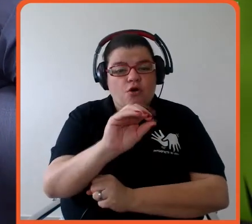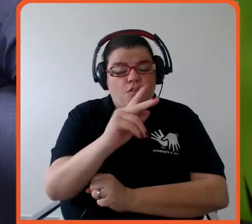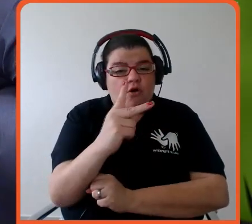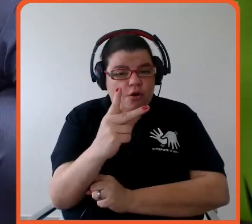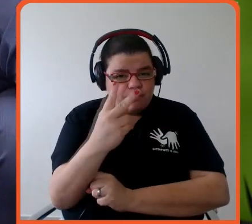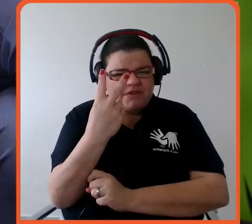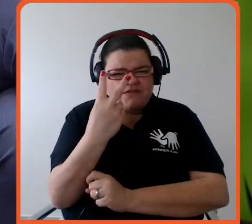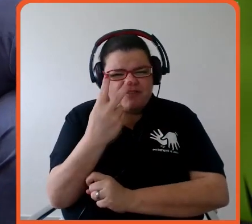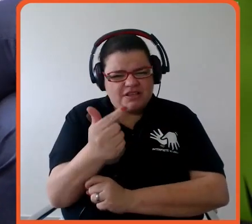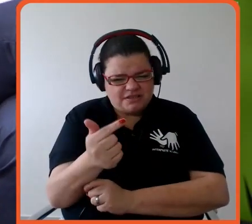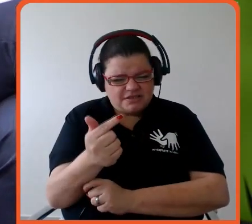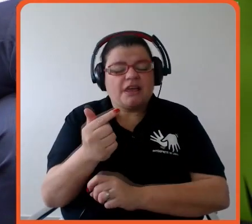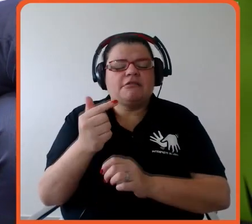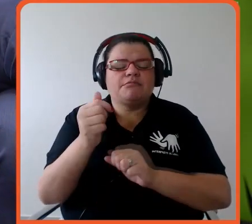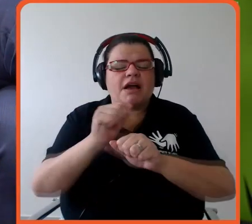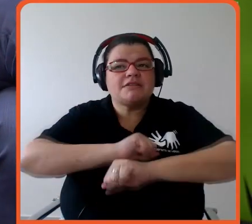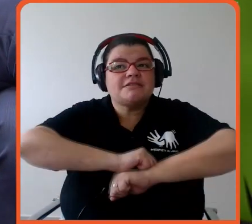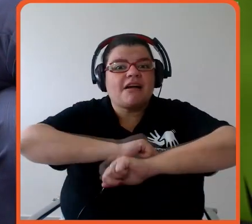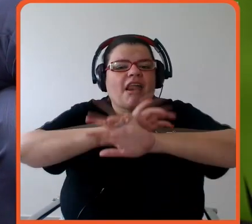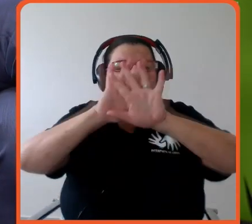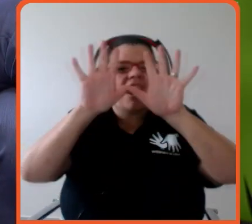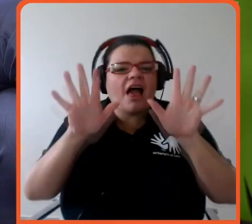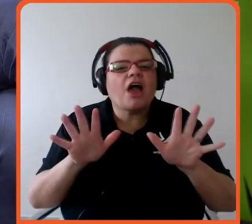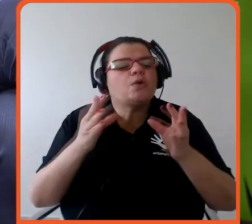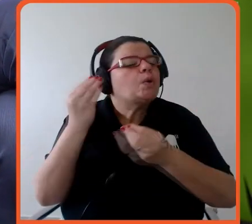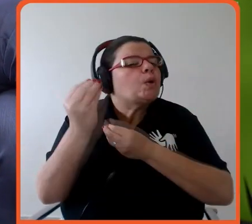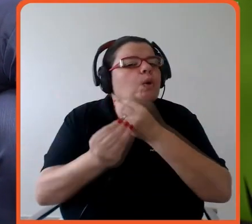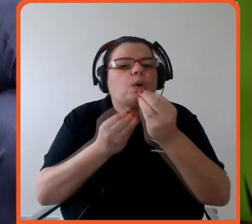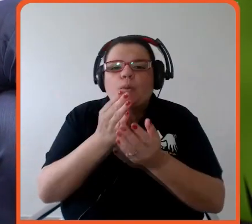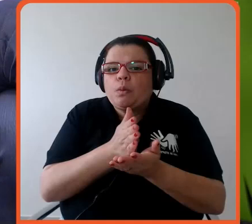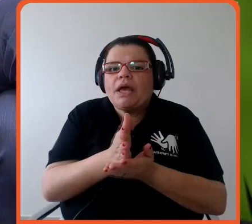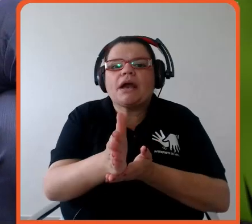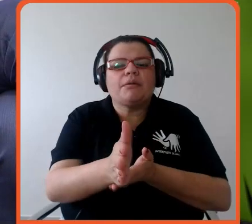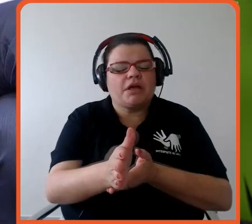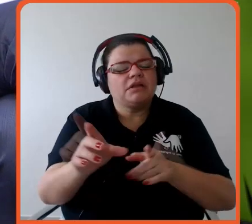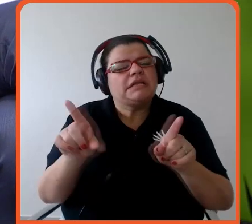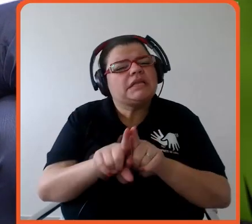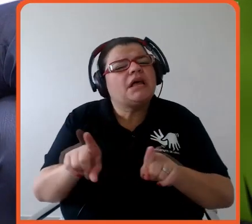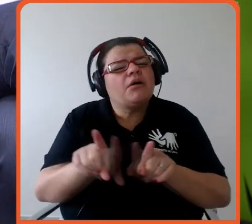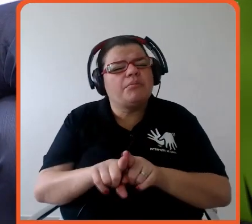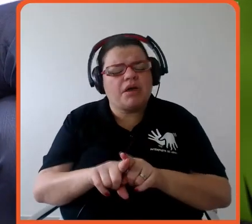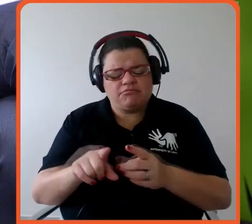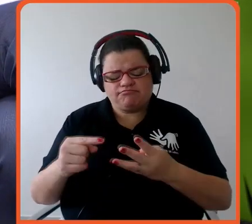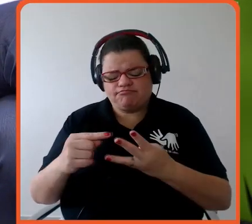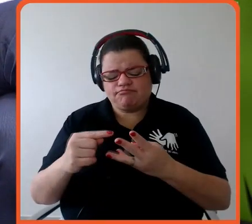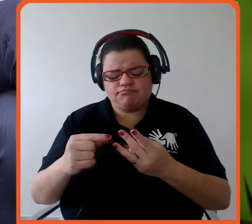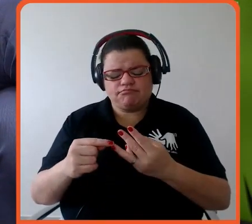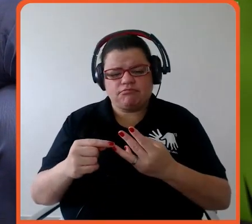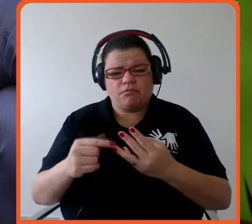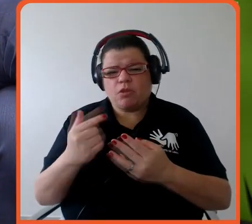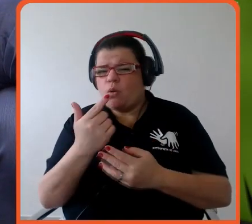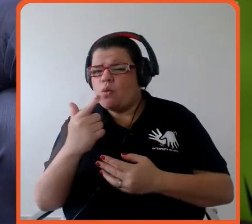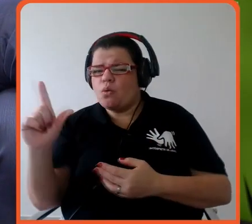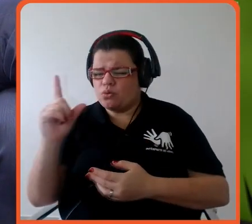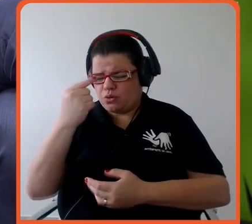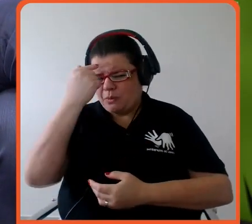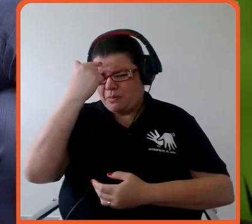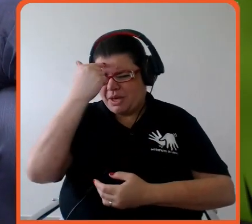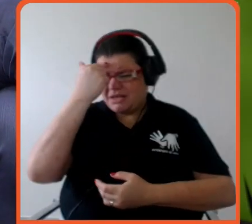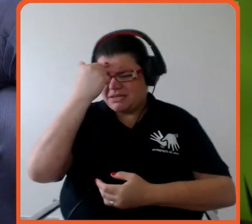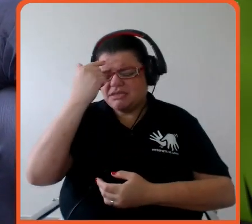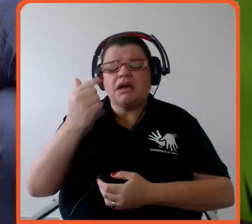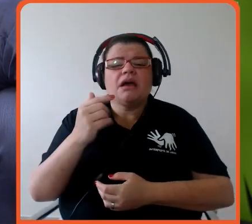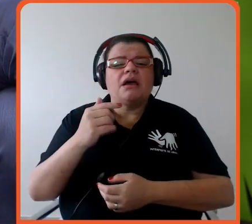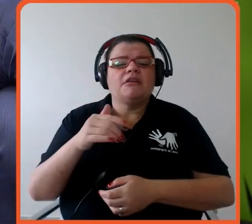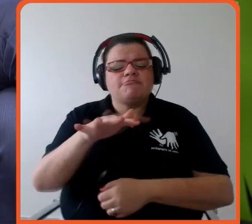deve ser encaminhado e um outro aspecto também só trazendo aqui para essa questão do mercado de carbono que